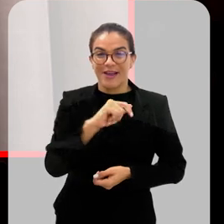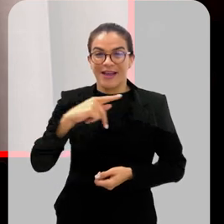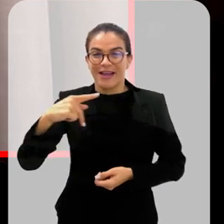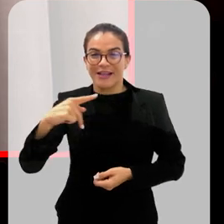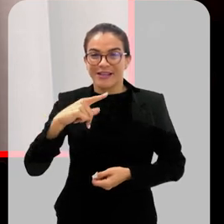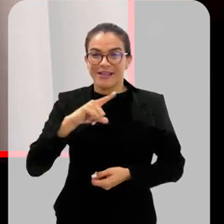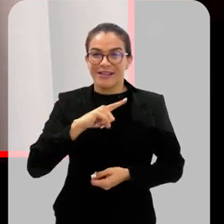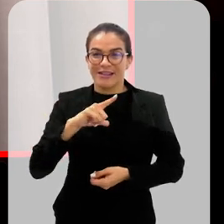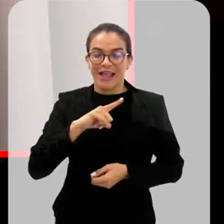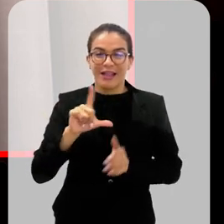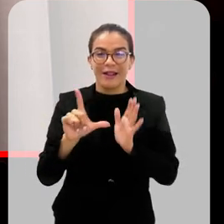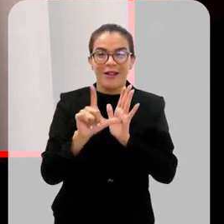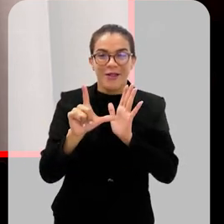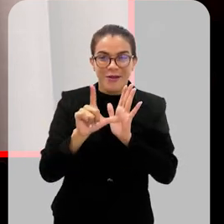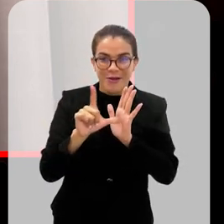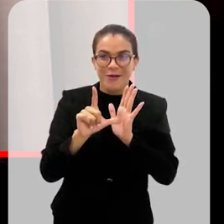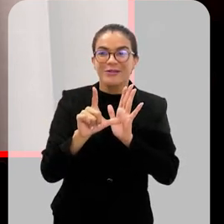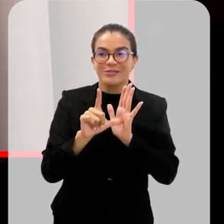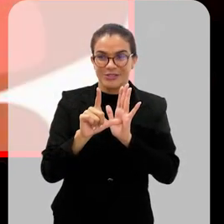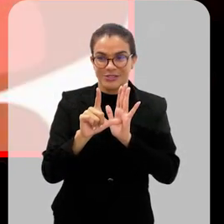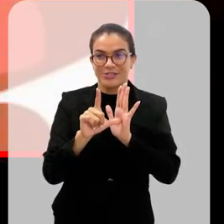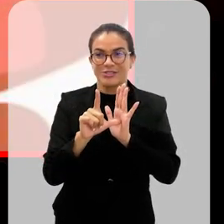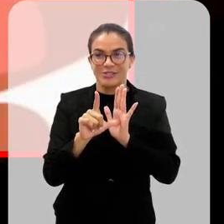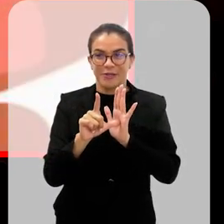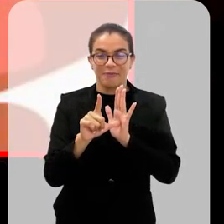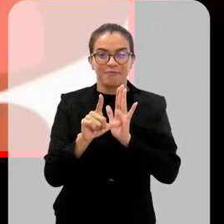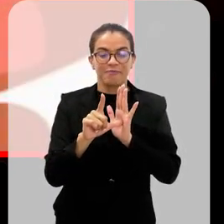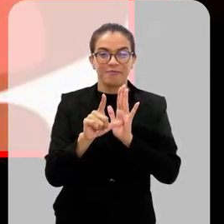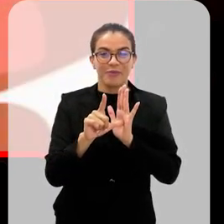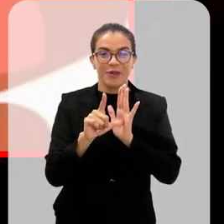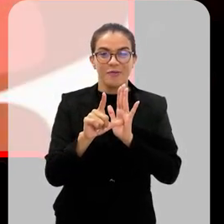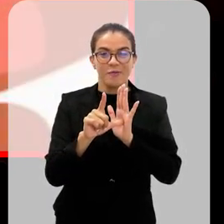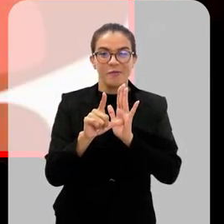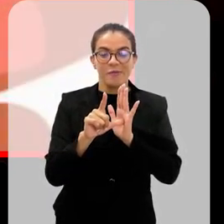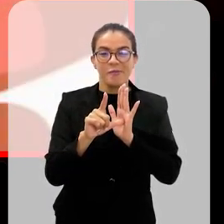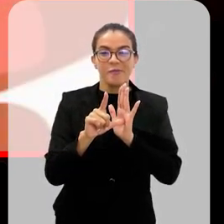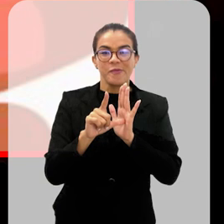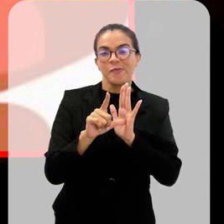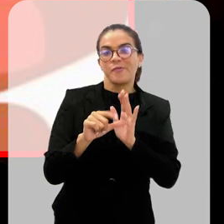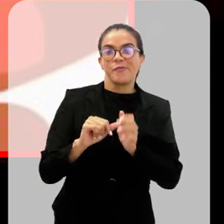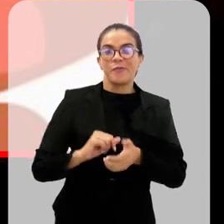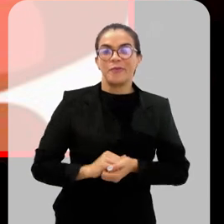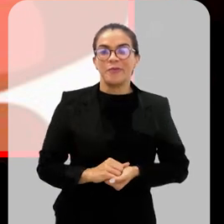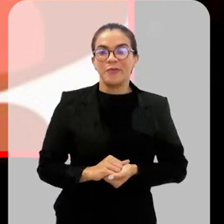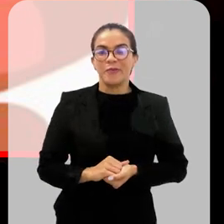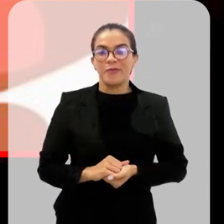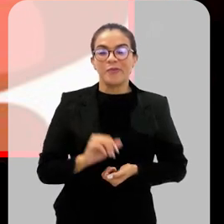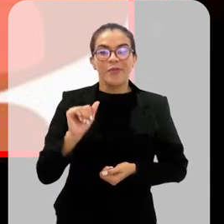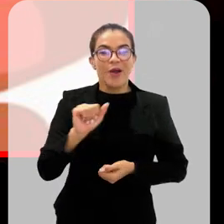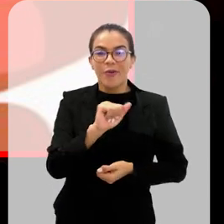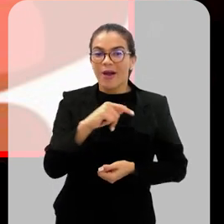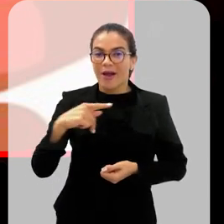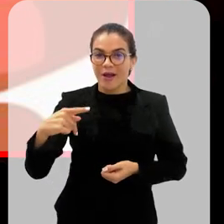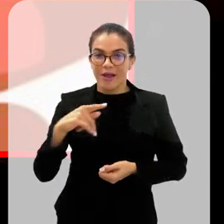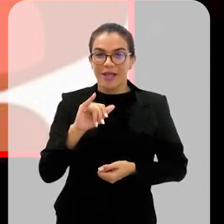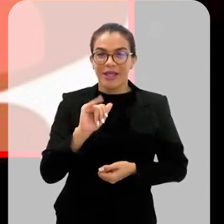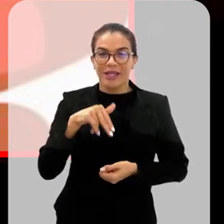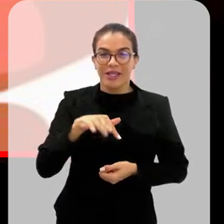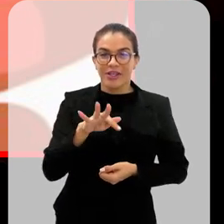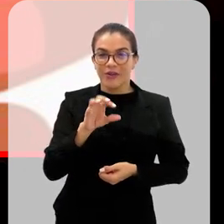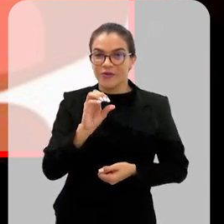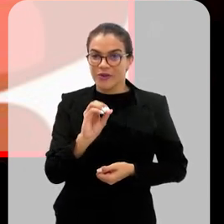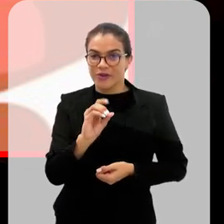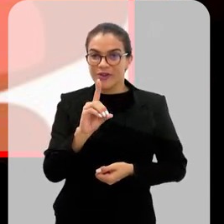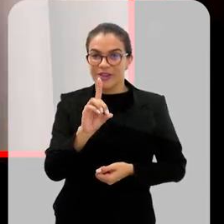O aplicativo, ele está na loja, né? Dos telefones, né? Dos dispositivos Android. Ele é o aplicativo